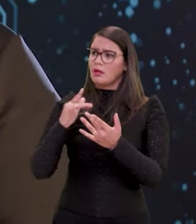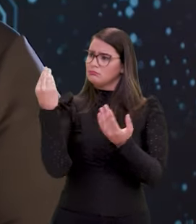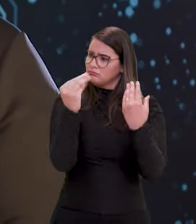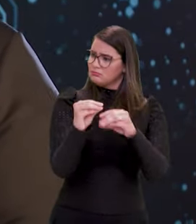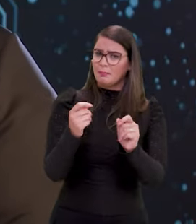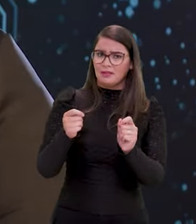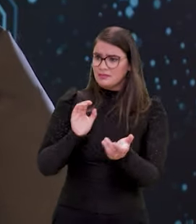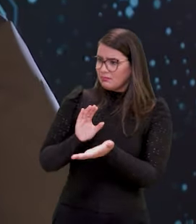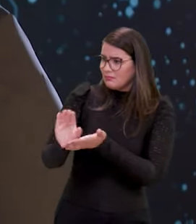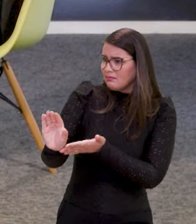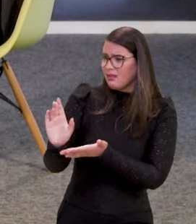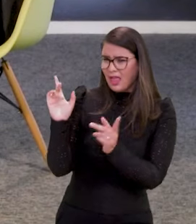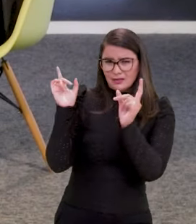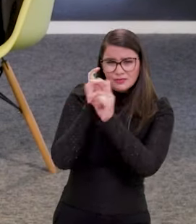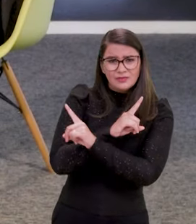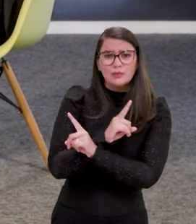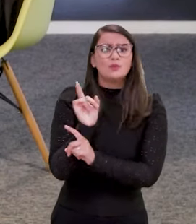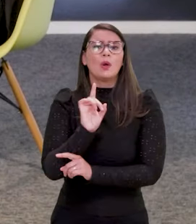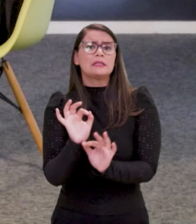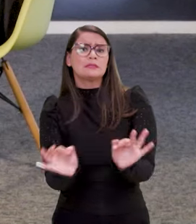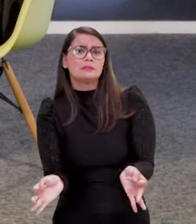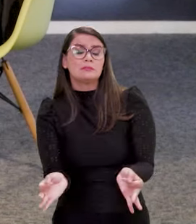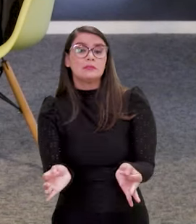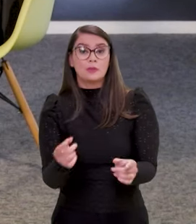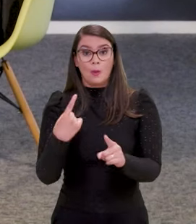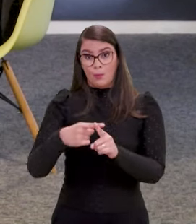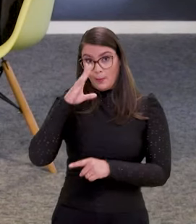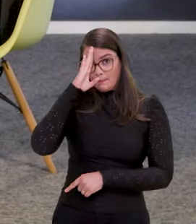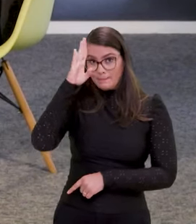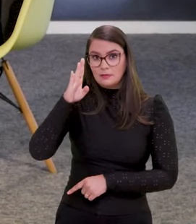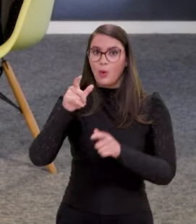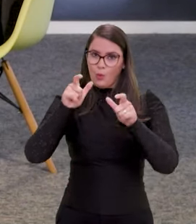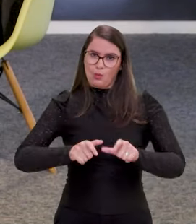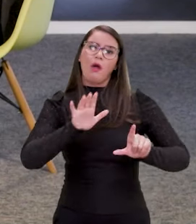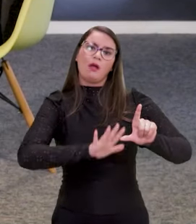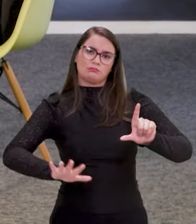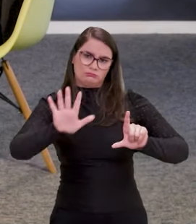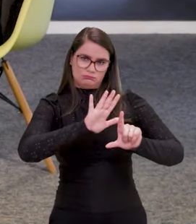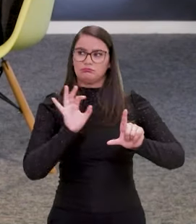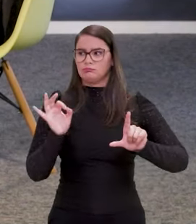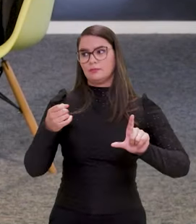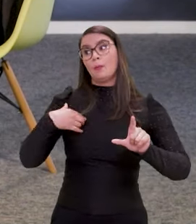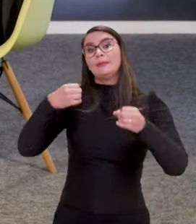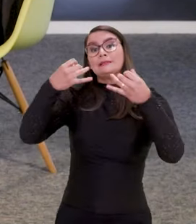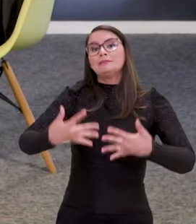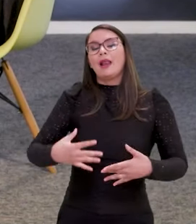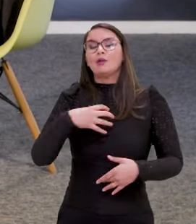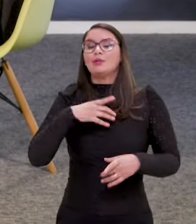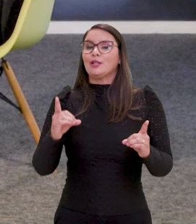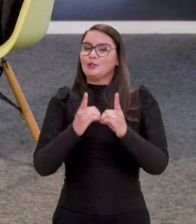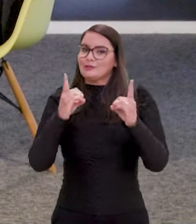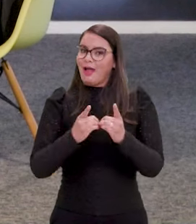precisa de algum investimento, é difícil ou não é, porque assim, o principal é o espaço, seria a plataforma. Vamos explicar de uma forma